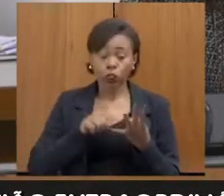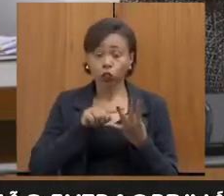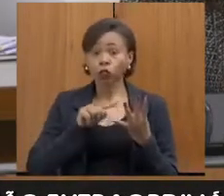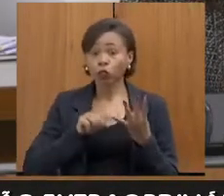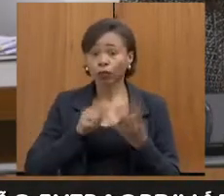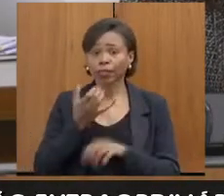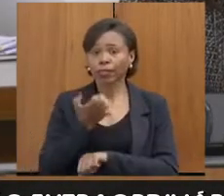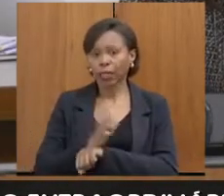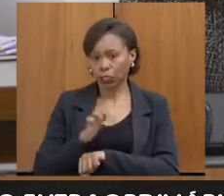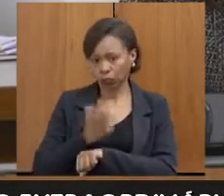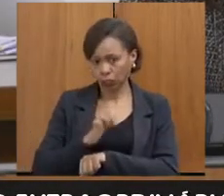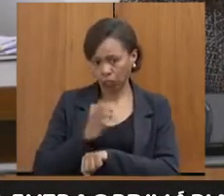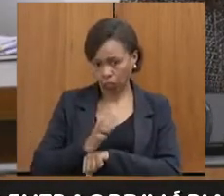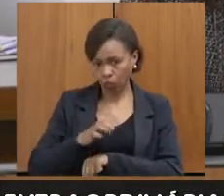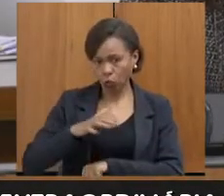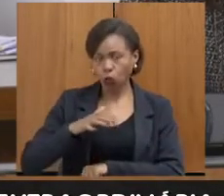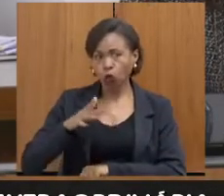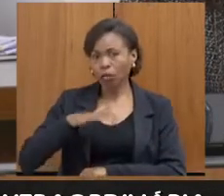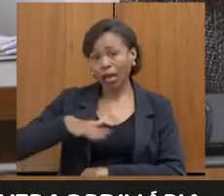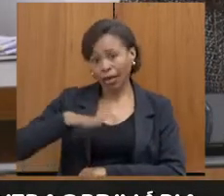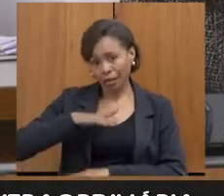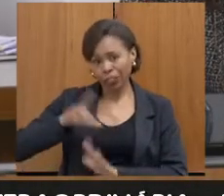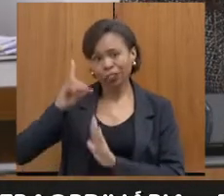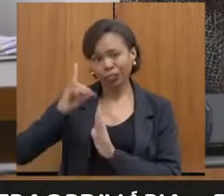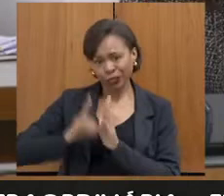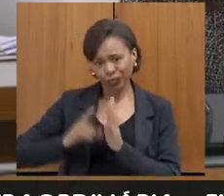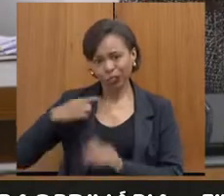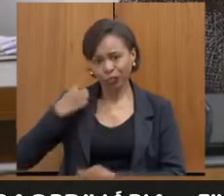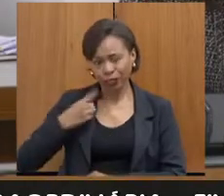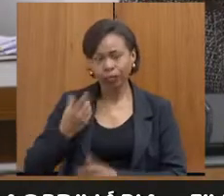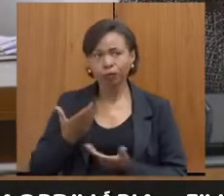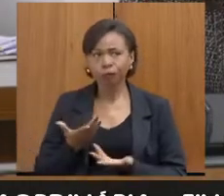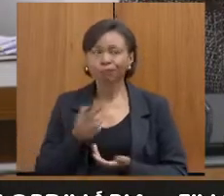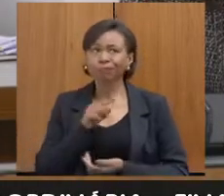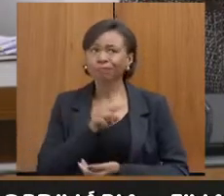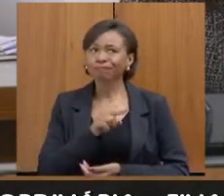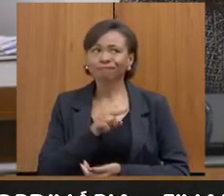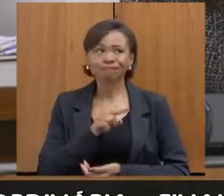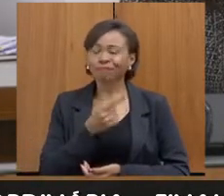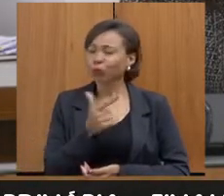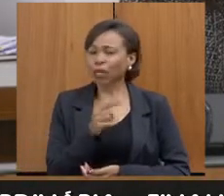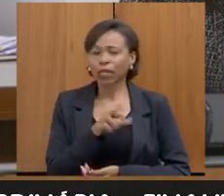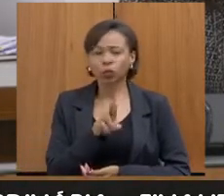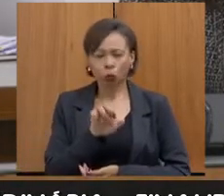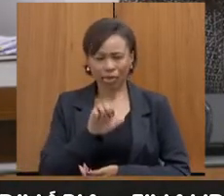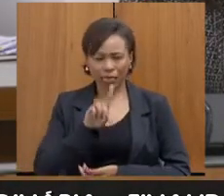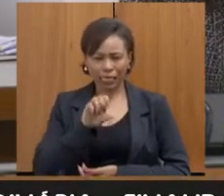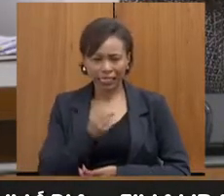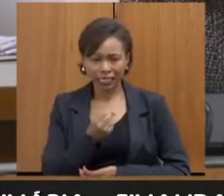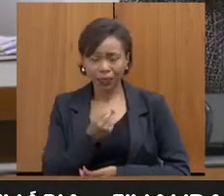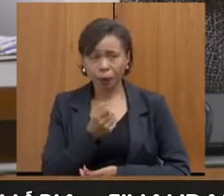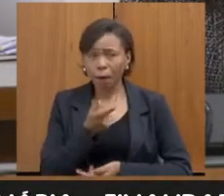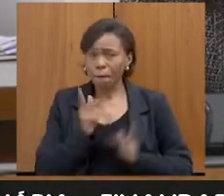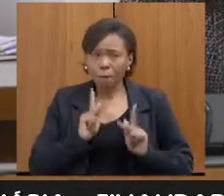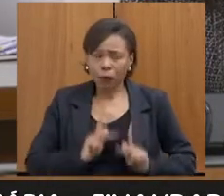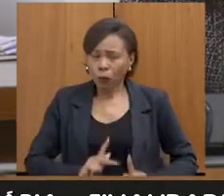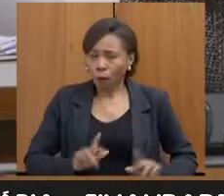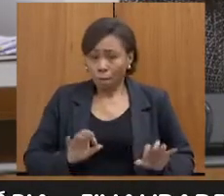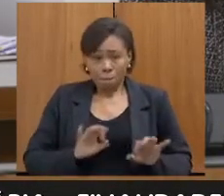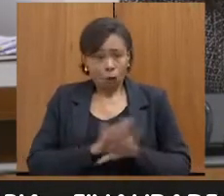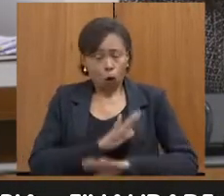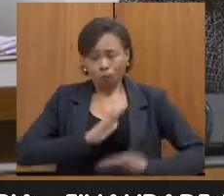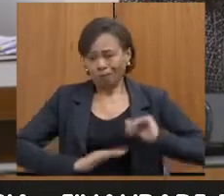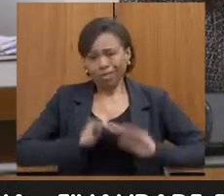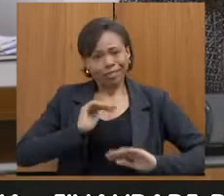de direito. No momento, a gente não tem ninguém para fazer o atendimento específico no Redes mesmo, esse primeiro acolhimento, então, quem faz são os